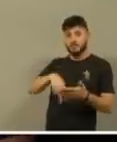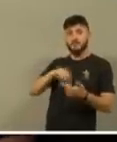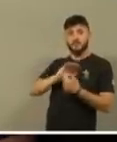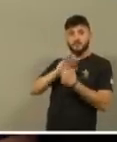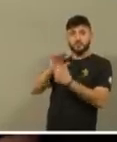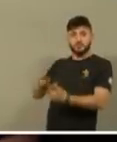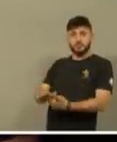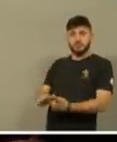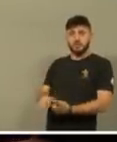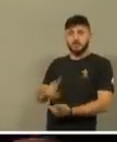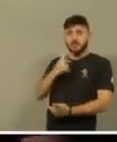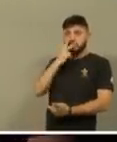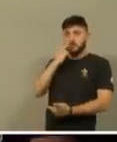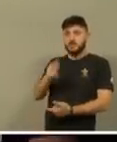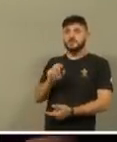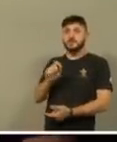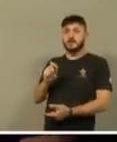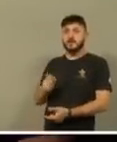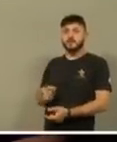o gelo que derrete,